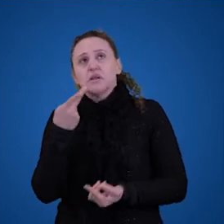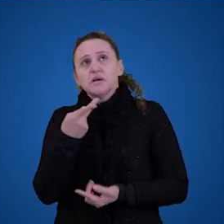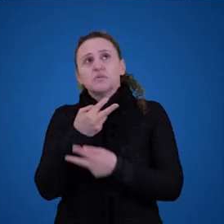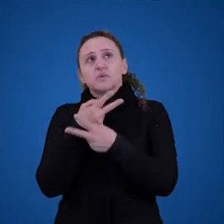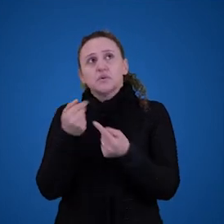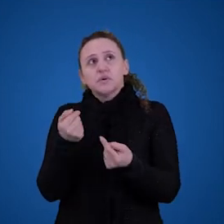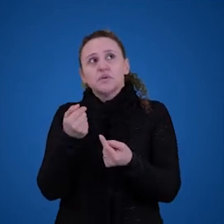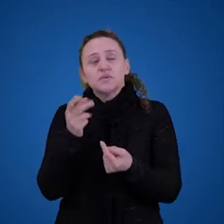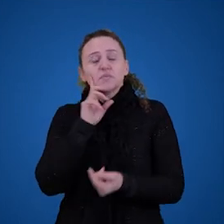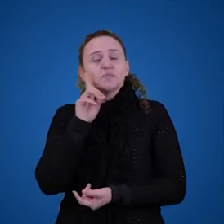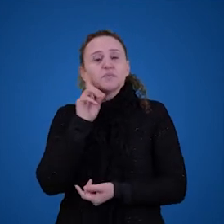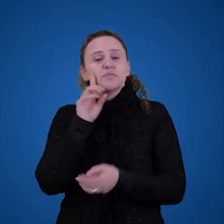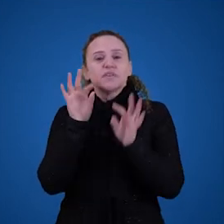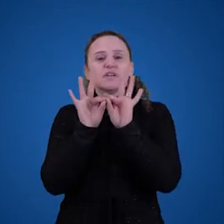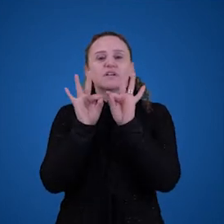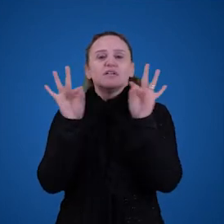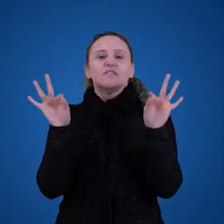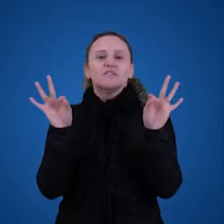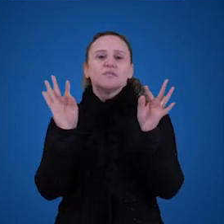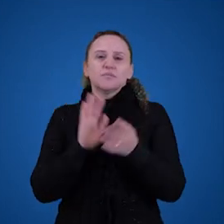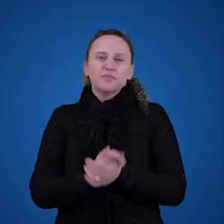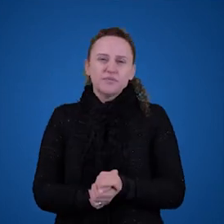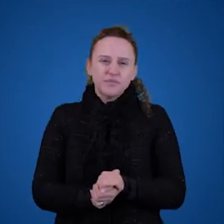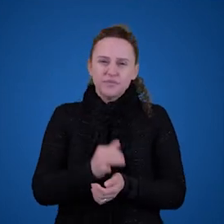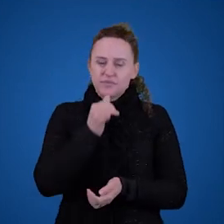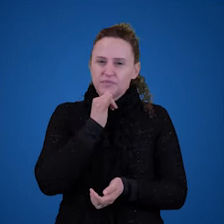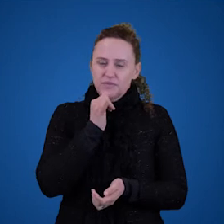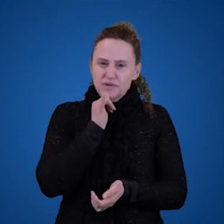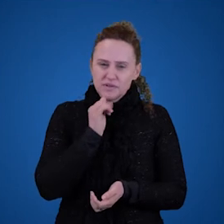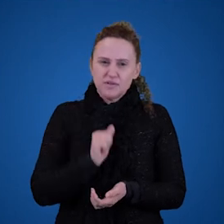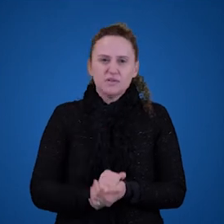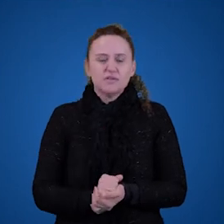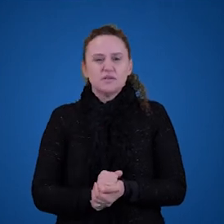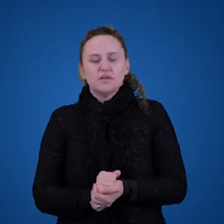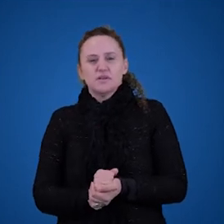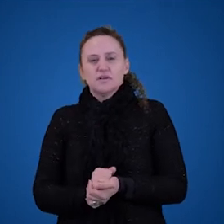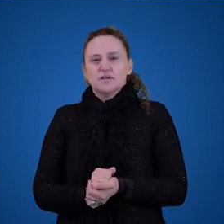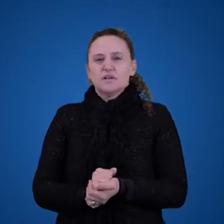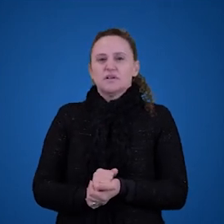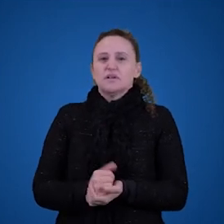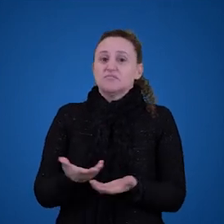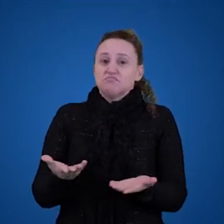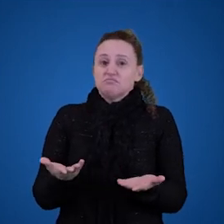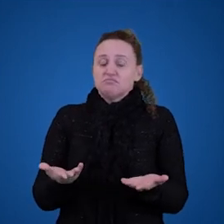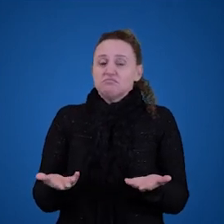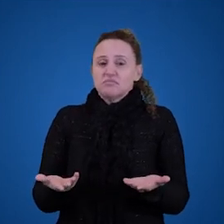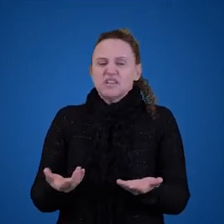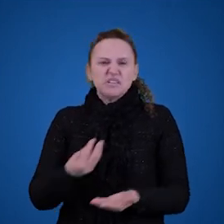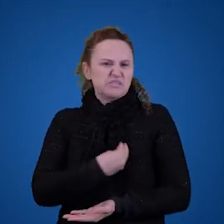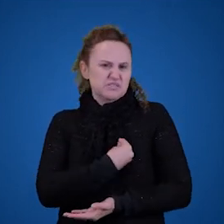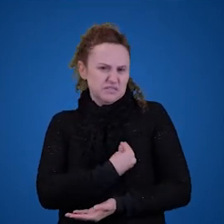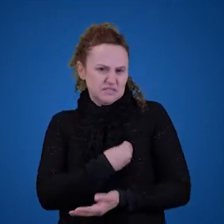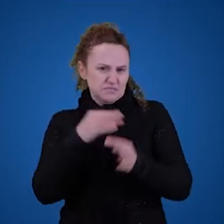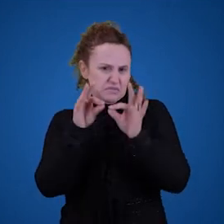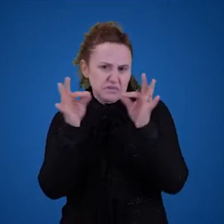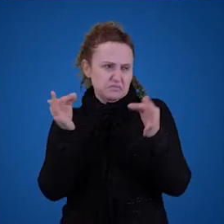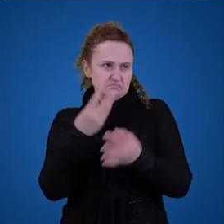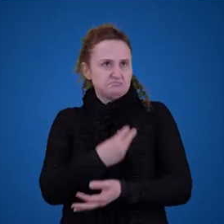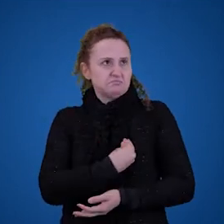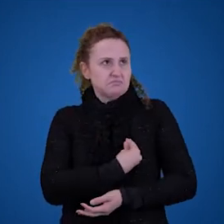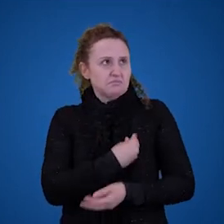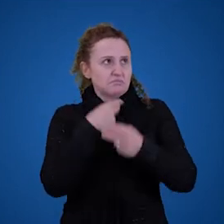Como, por exemplo, Pegasus não existe. Então, a gente está pegando uma coisa que não existe, dizendo que ela não existe, certo? E o